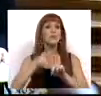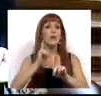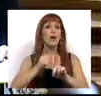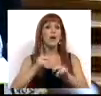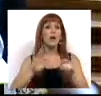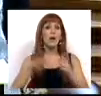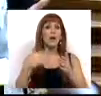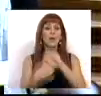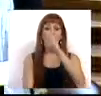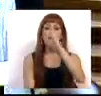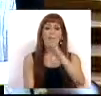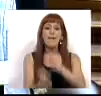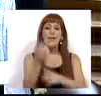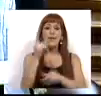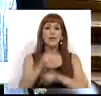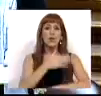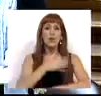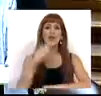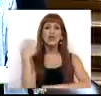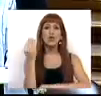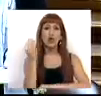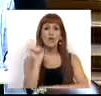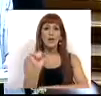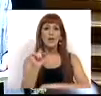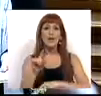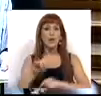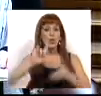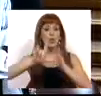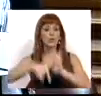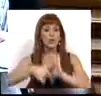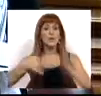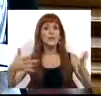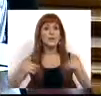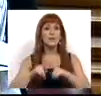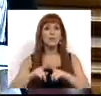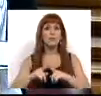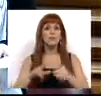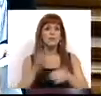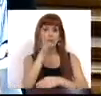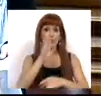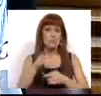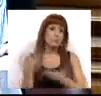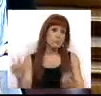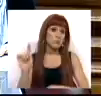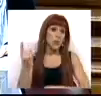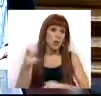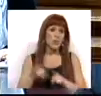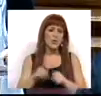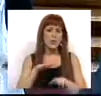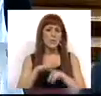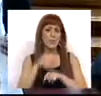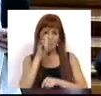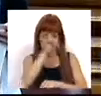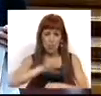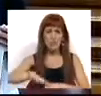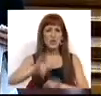propor a criação do Passo Jovem, é um projeto que, a ser implementado, terá um impacto